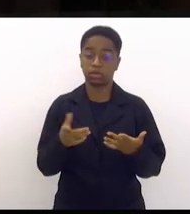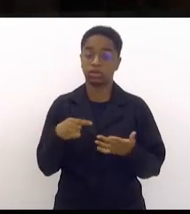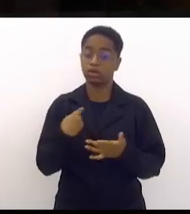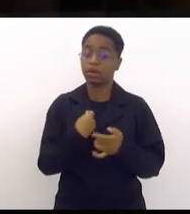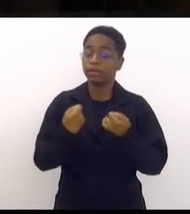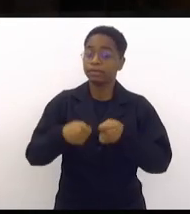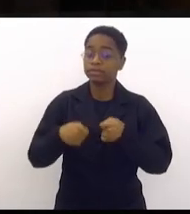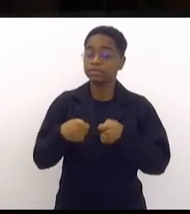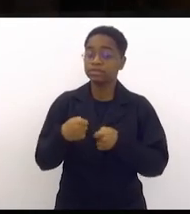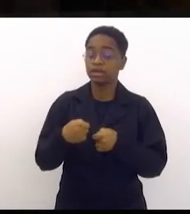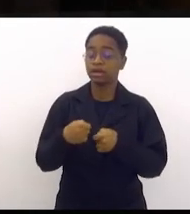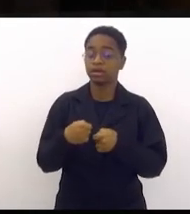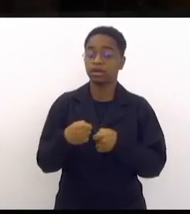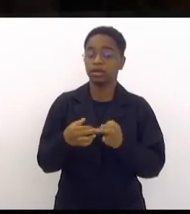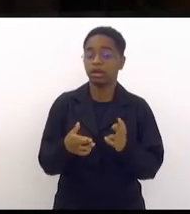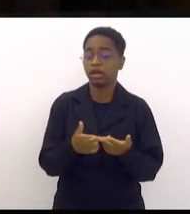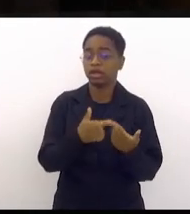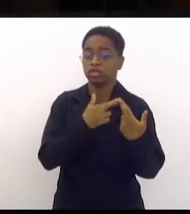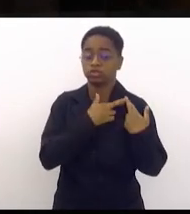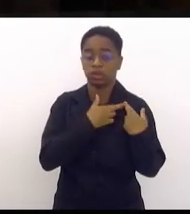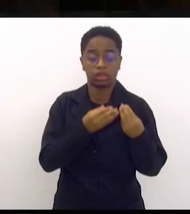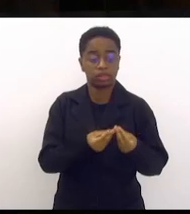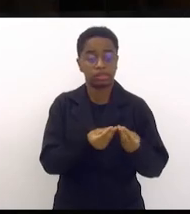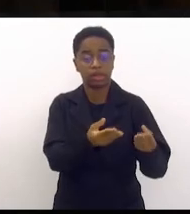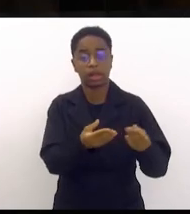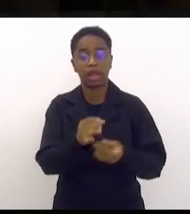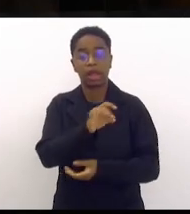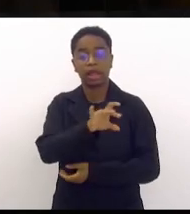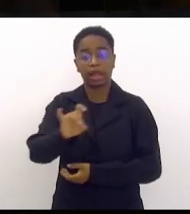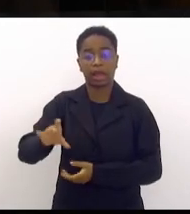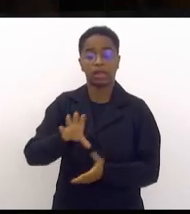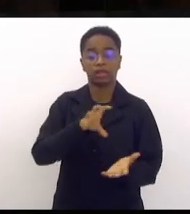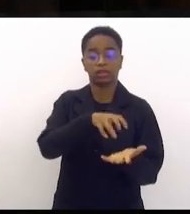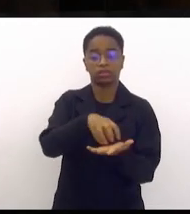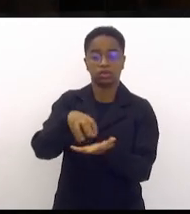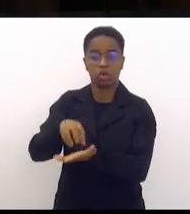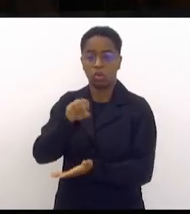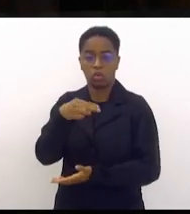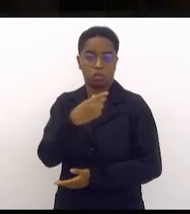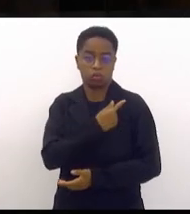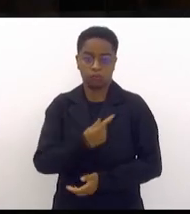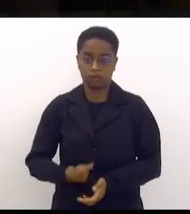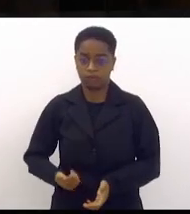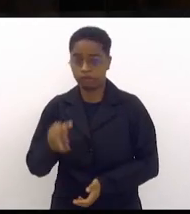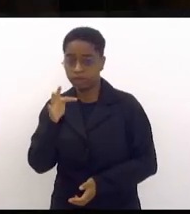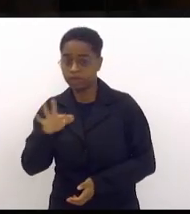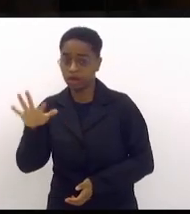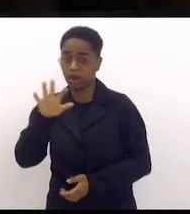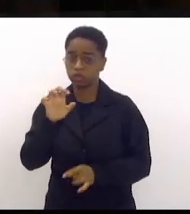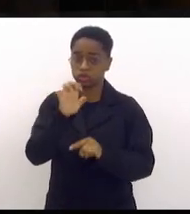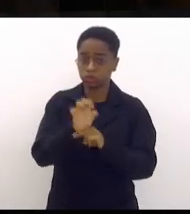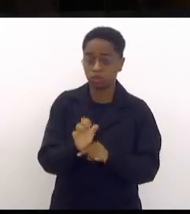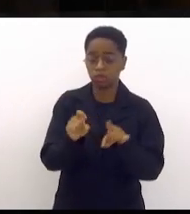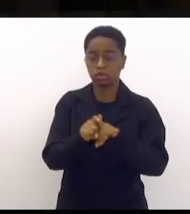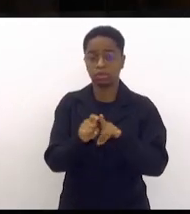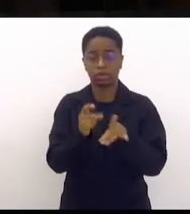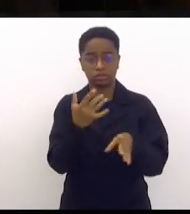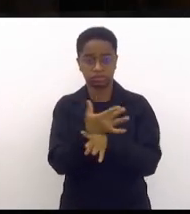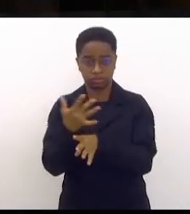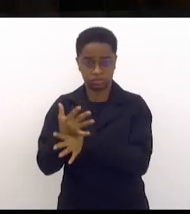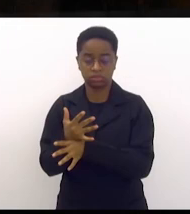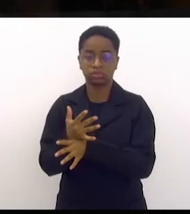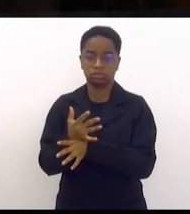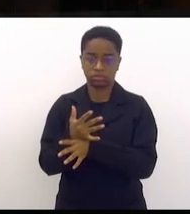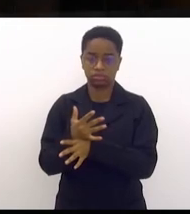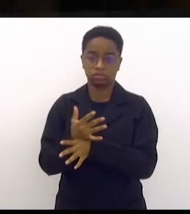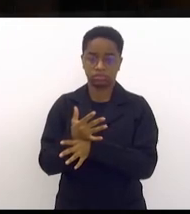a responsabilização de todos os entes, seja governo federal, governo estadual, e governo municipal, que